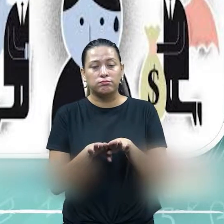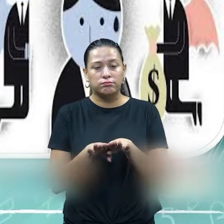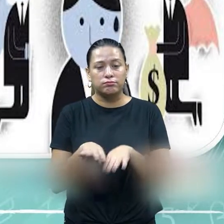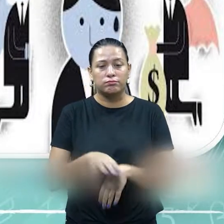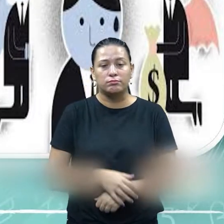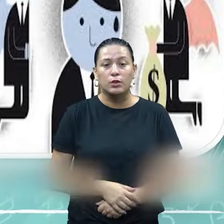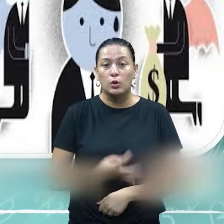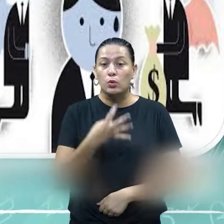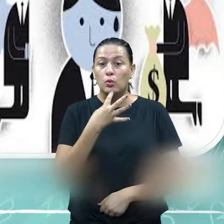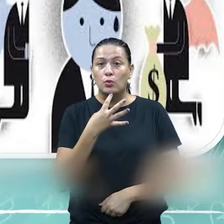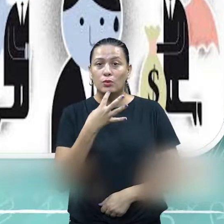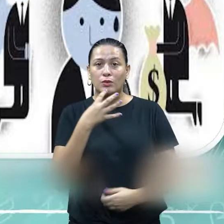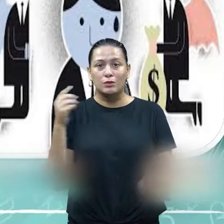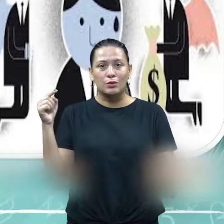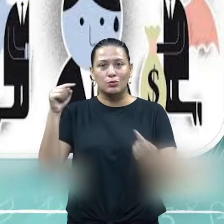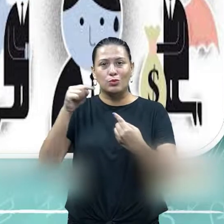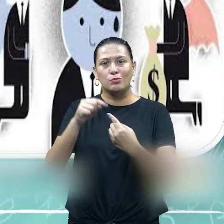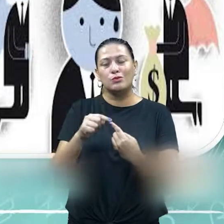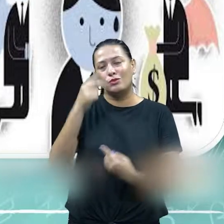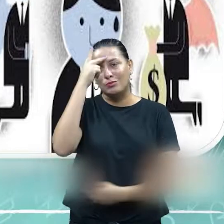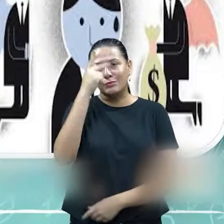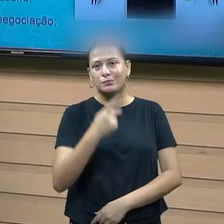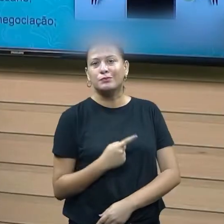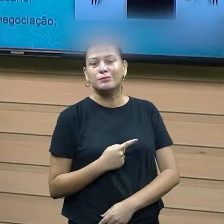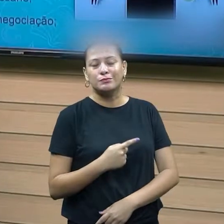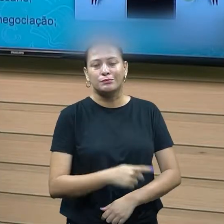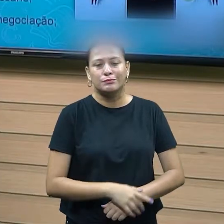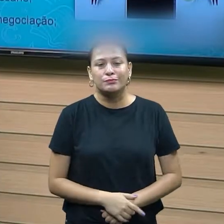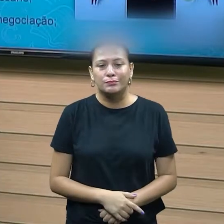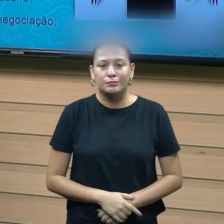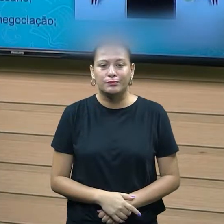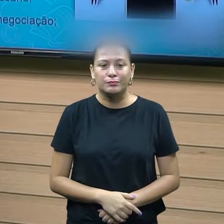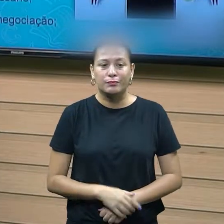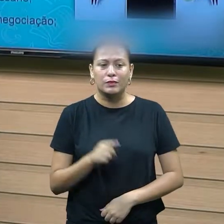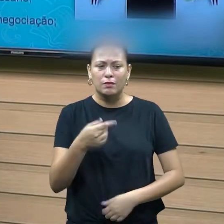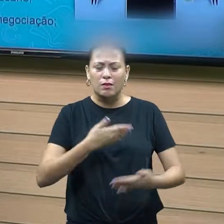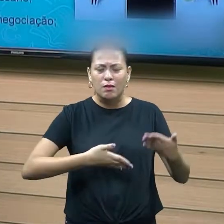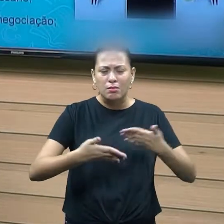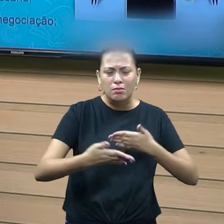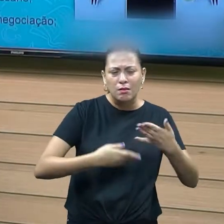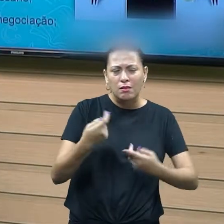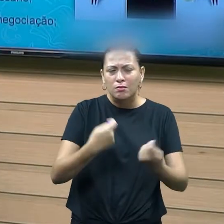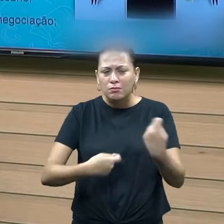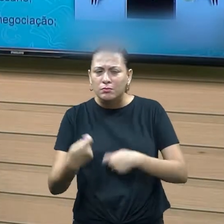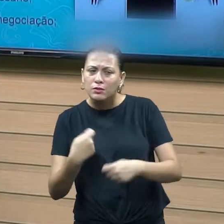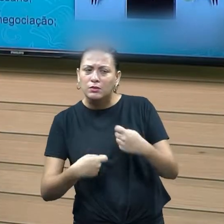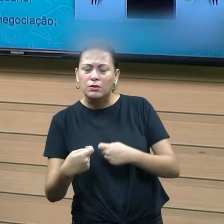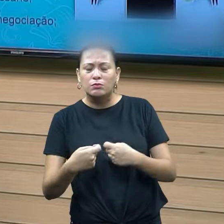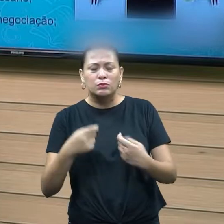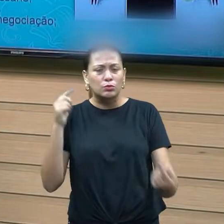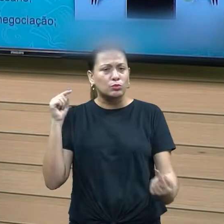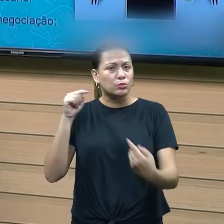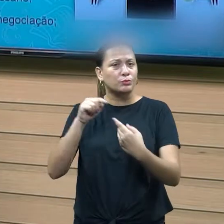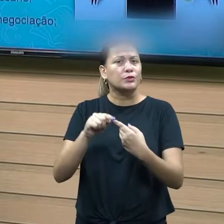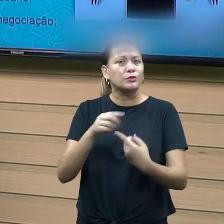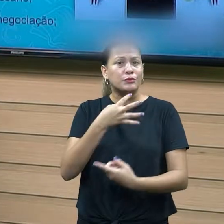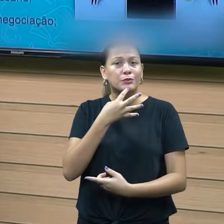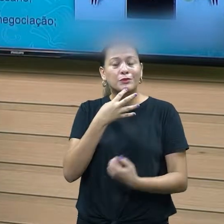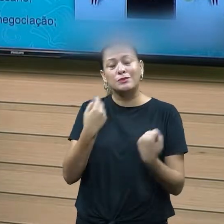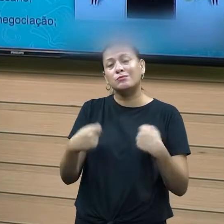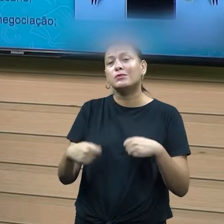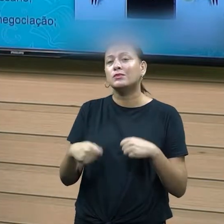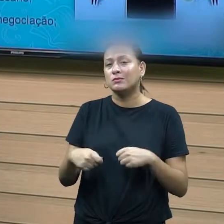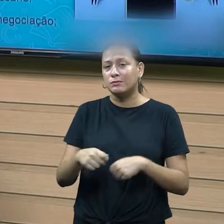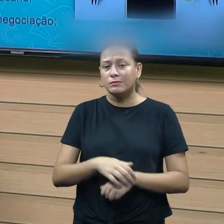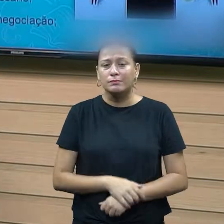conhecer os próprios objetivos. Ou seja, quando eu olho esse processo de negociação, temos esse objetivo, então eu tenho que estar conhecendo ele. O que que se